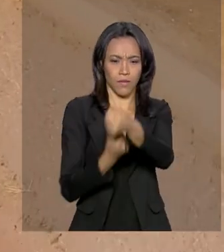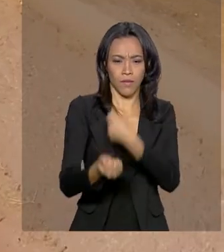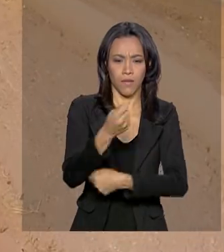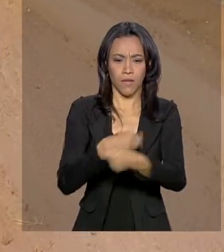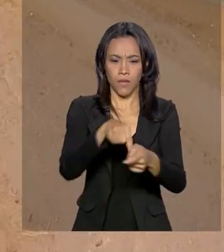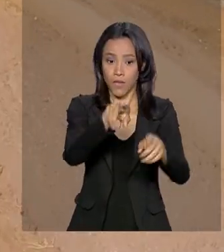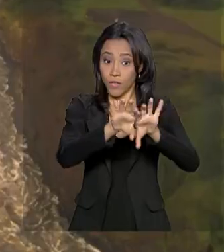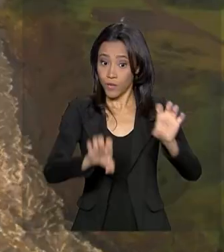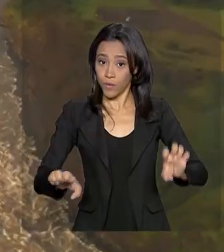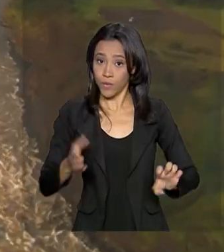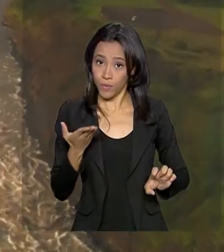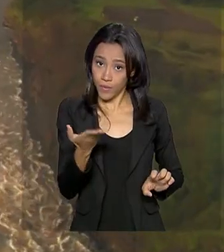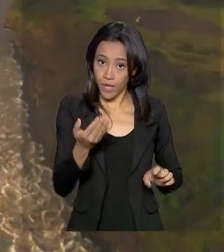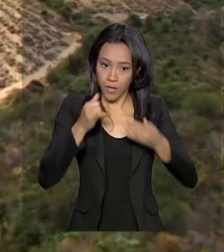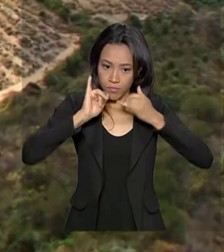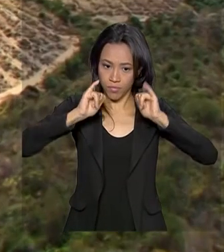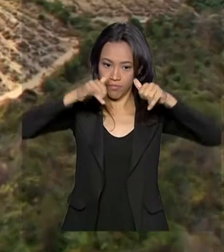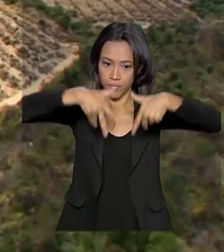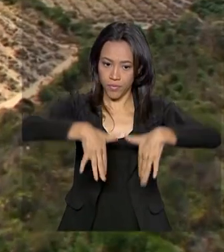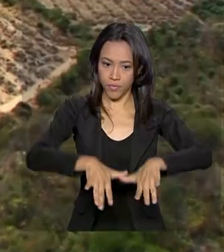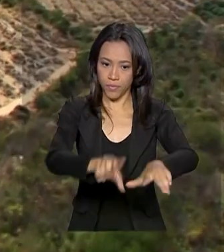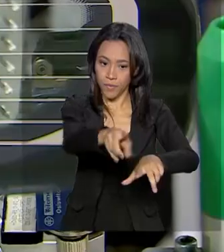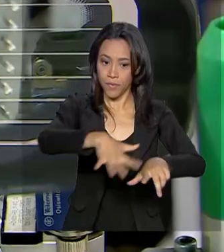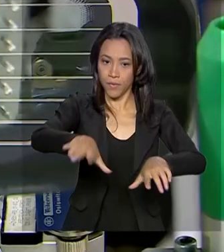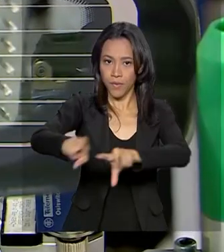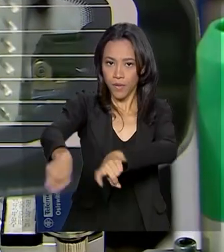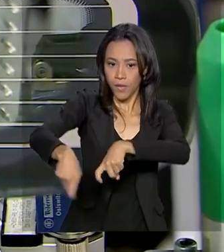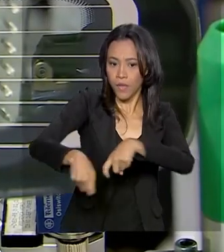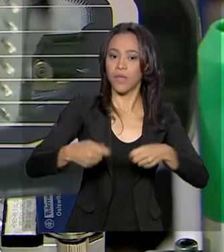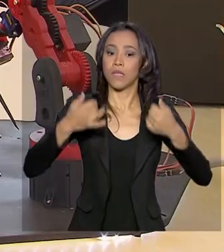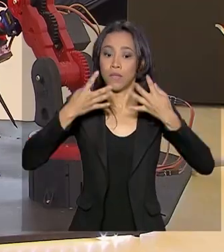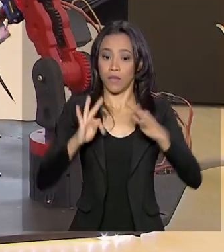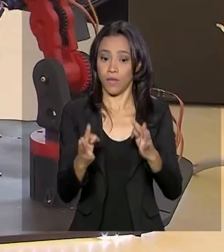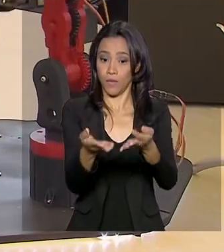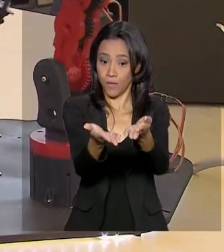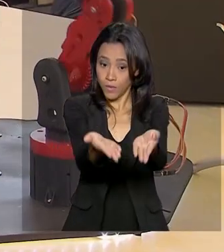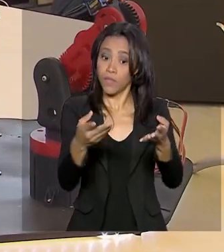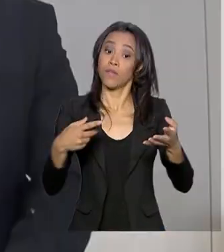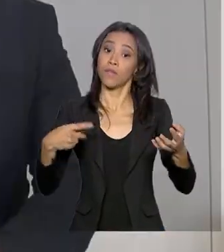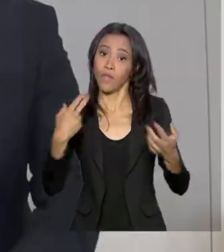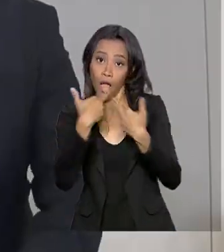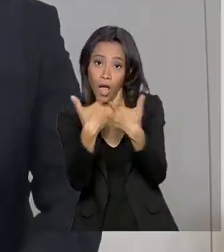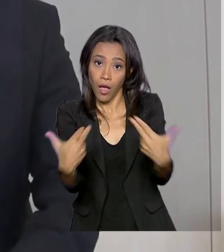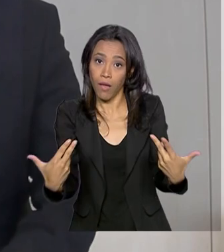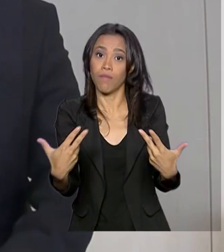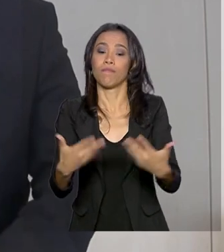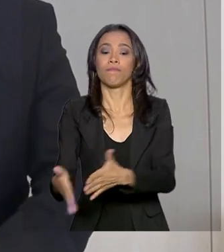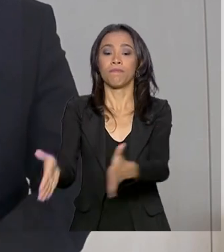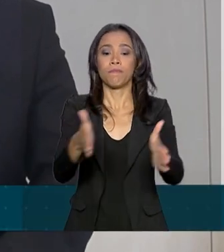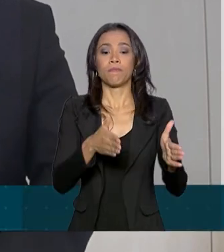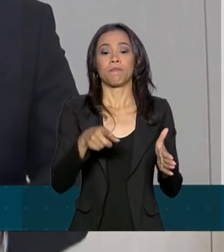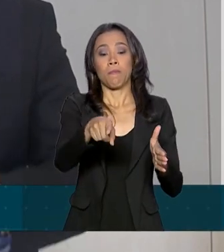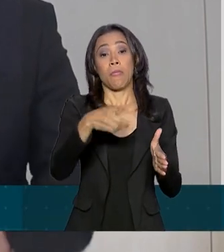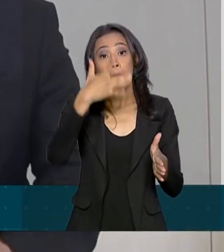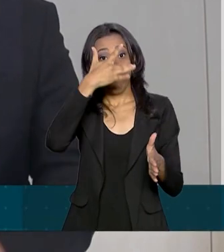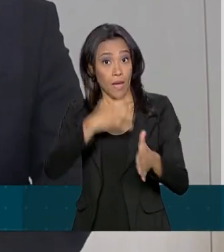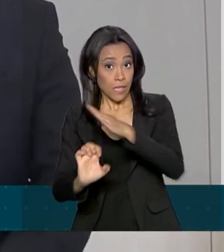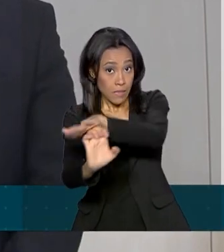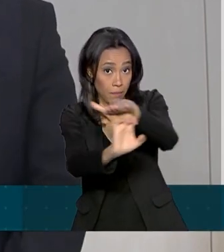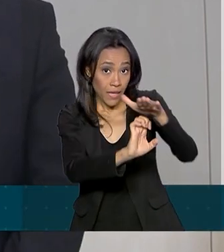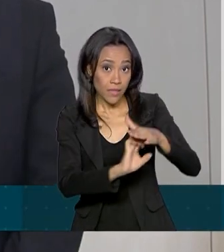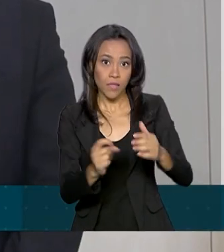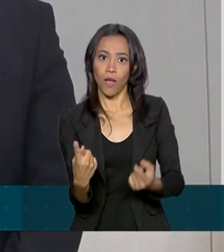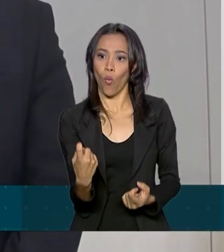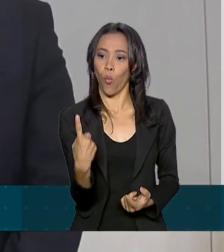infraestrutura, energia, agronegócio, tecnologia e inovação. Para os investidores, será um momento único